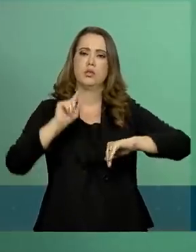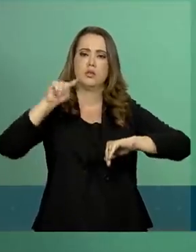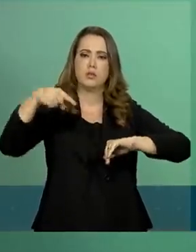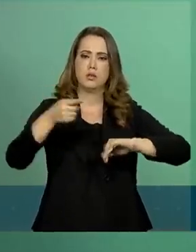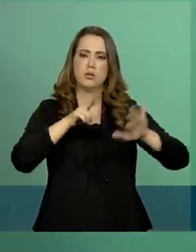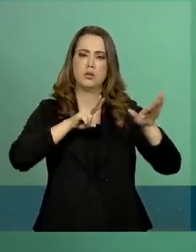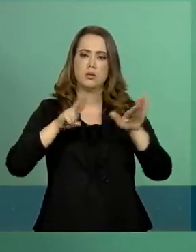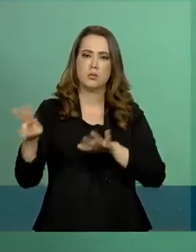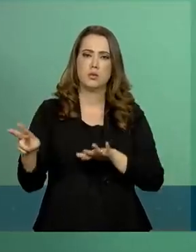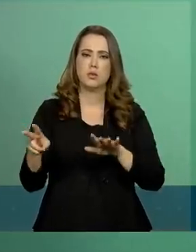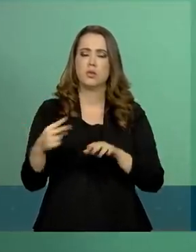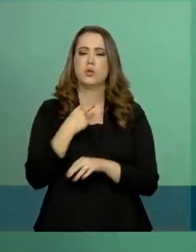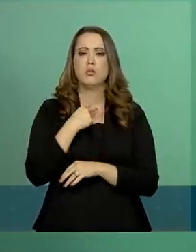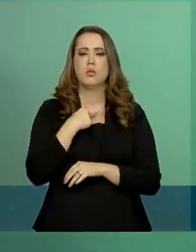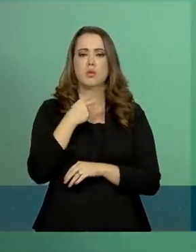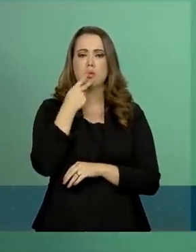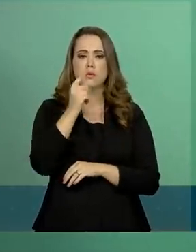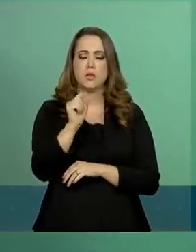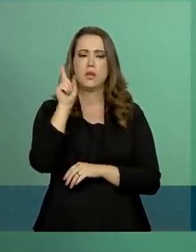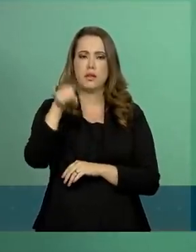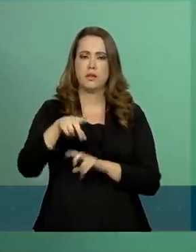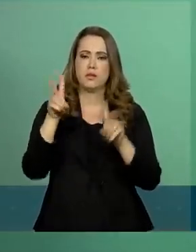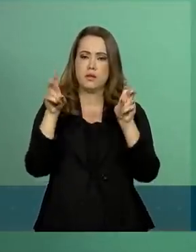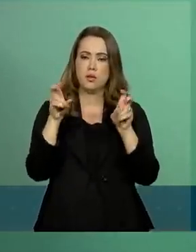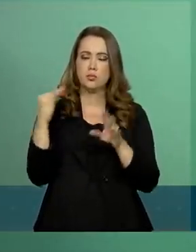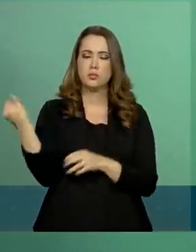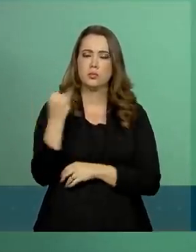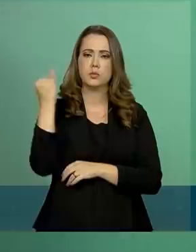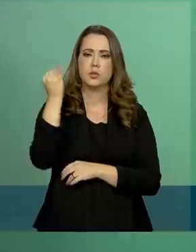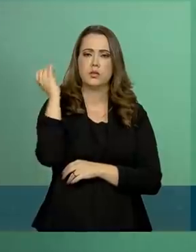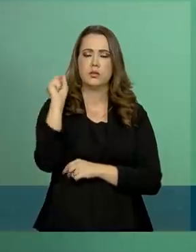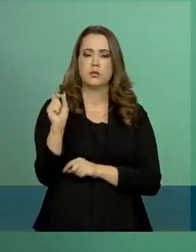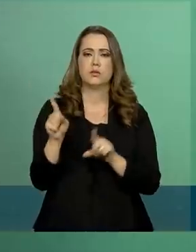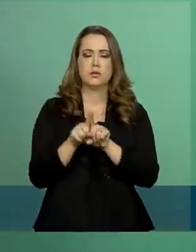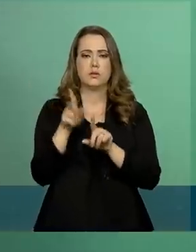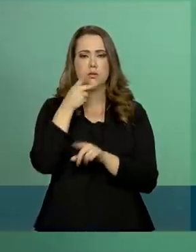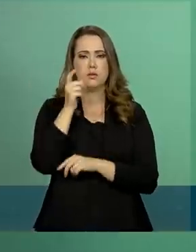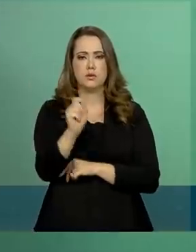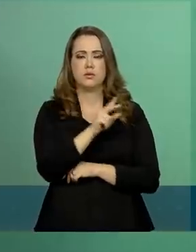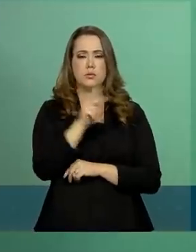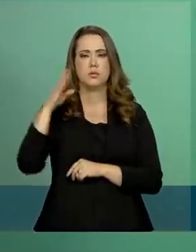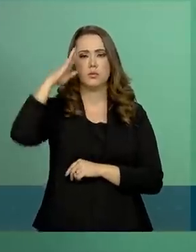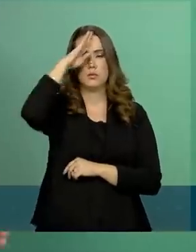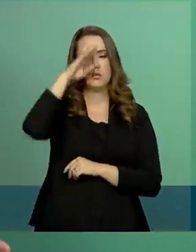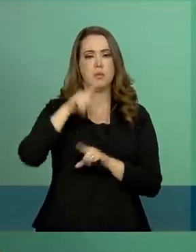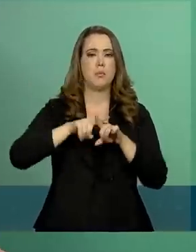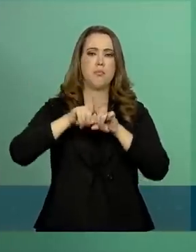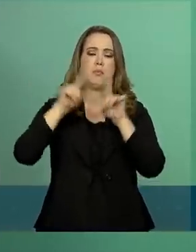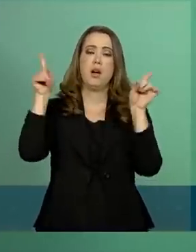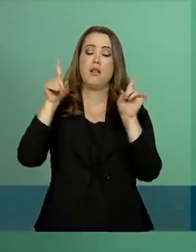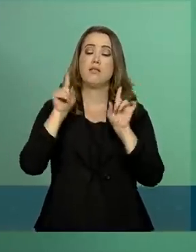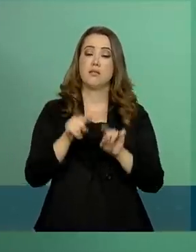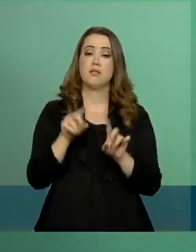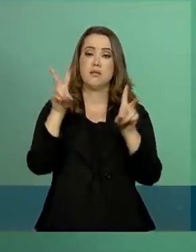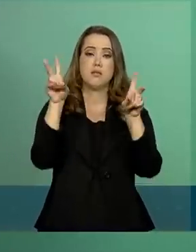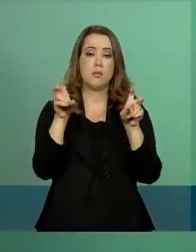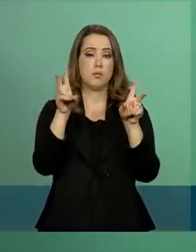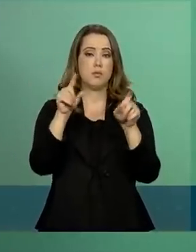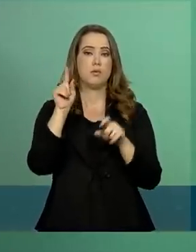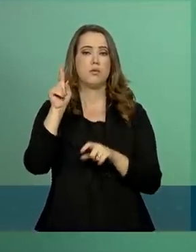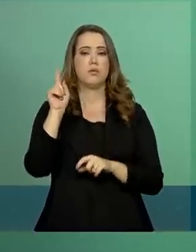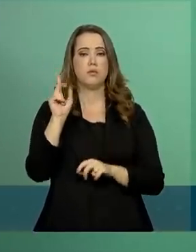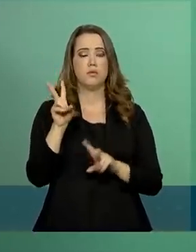Eu não posso te dizer se é exatamente este assunto que ele tratou com o presidente Rodrigo Maia, mas esse assunto foi